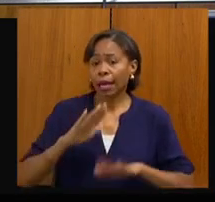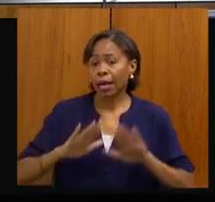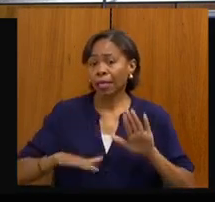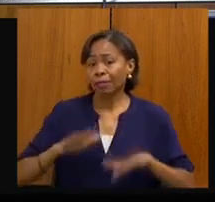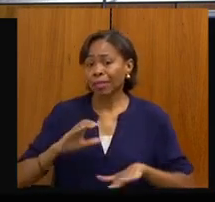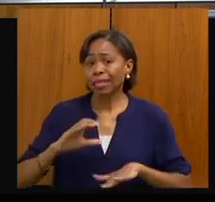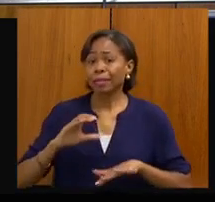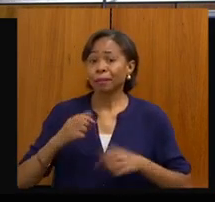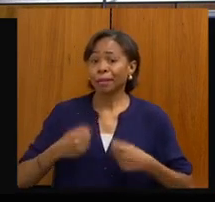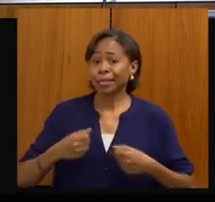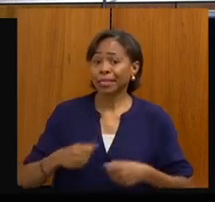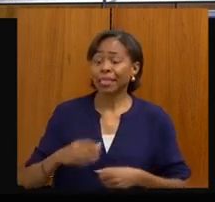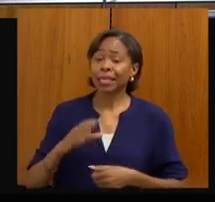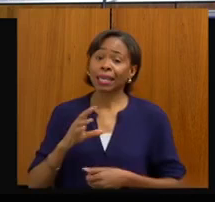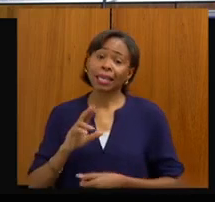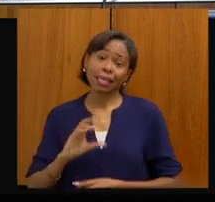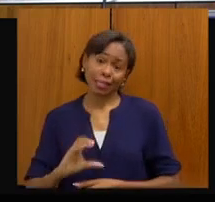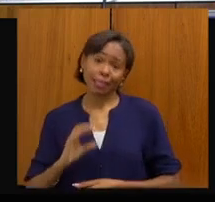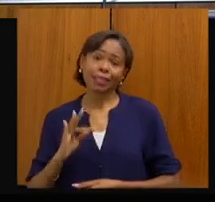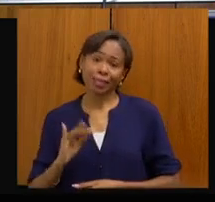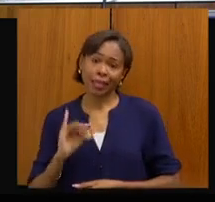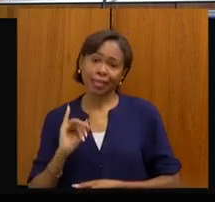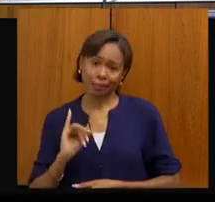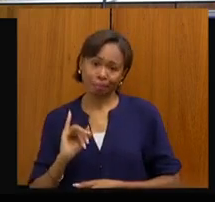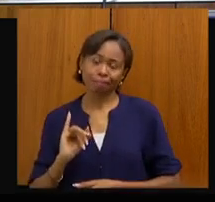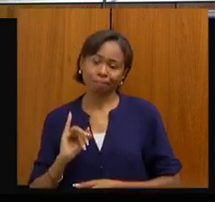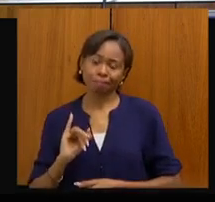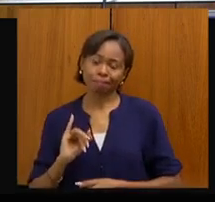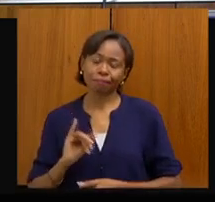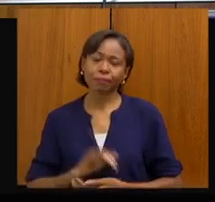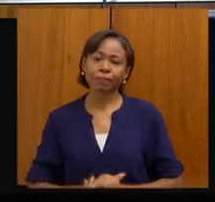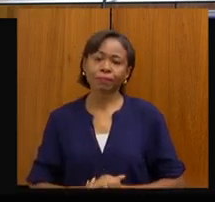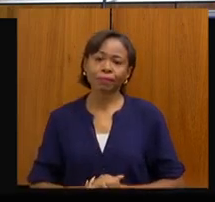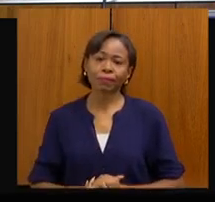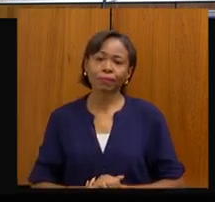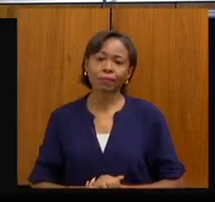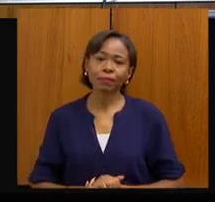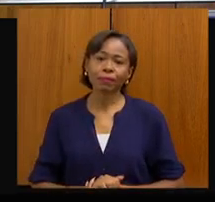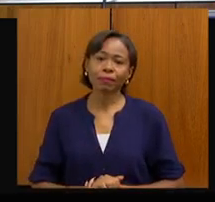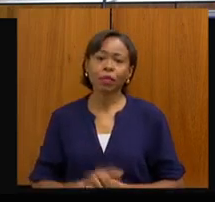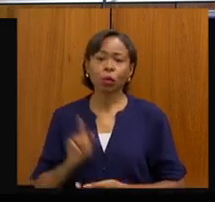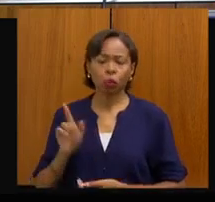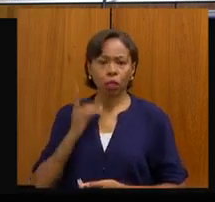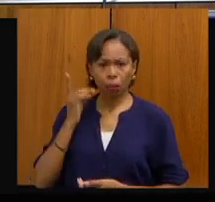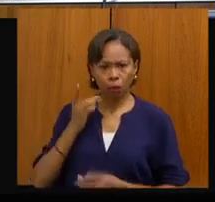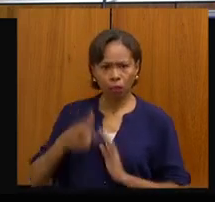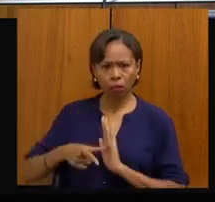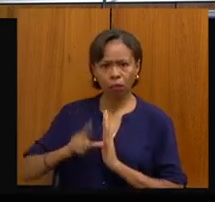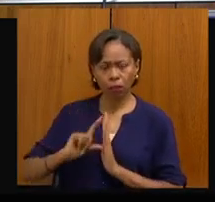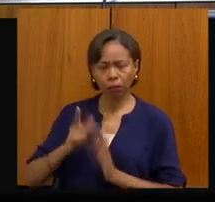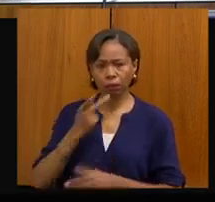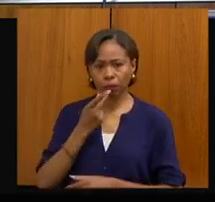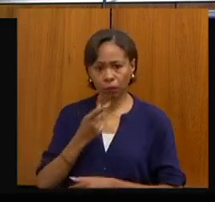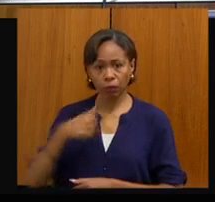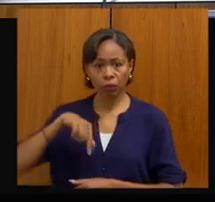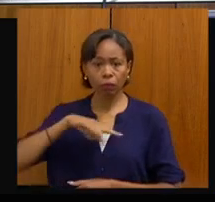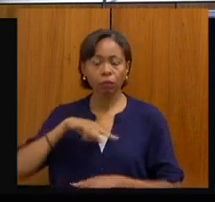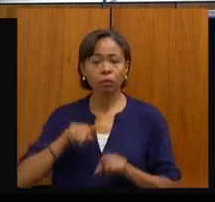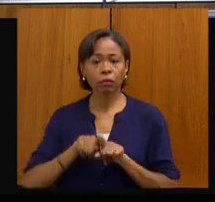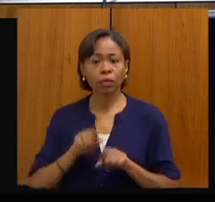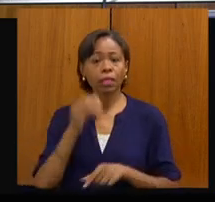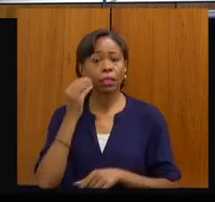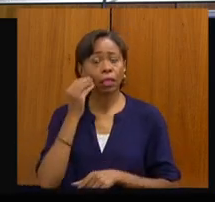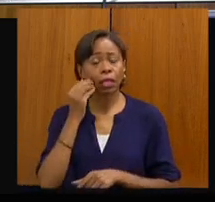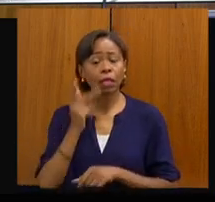intensiva. Então, hoje nós temos uma rede robusta. Já falando o que o deputado falou, nós estamos buscando muitos